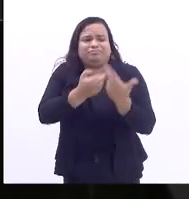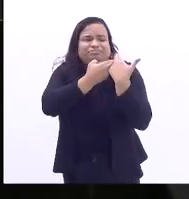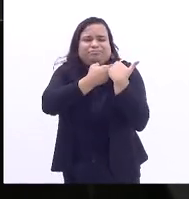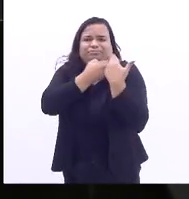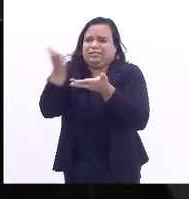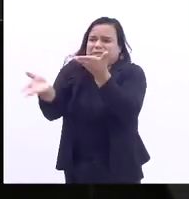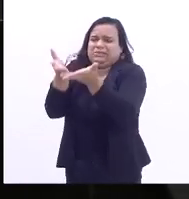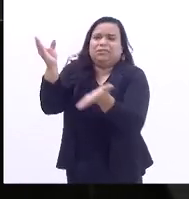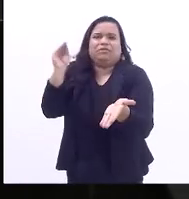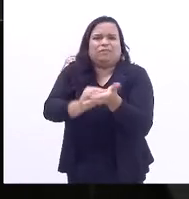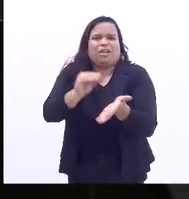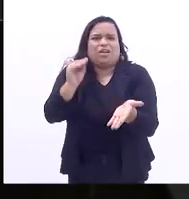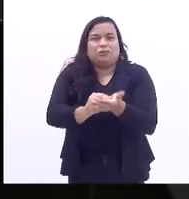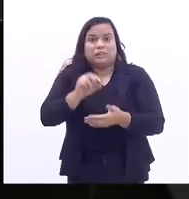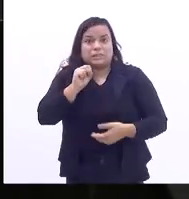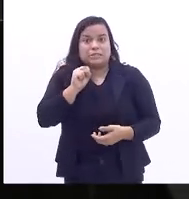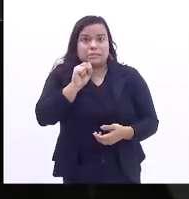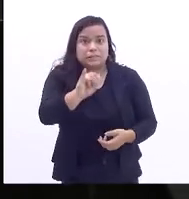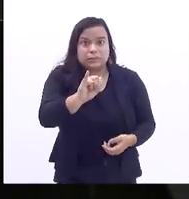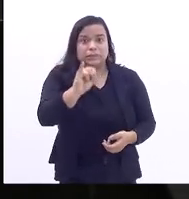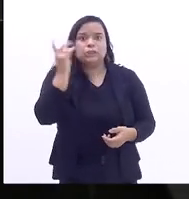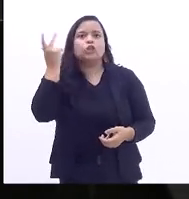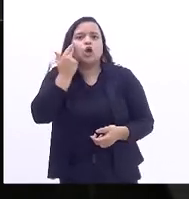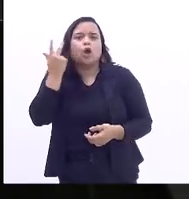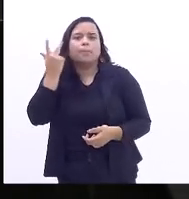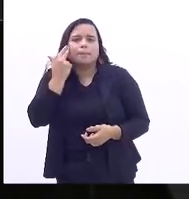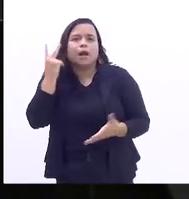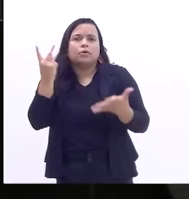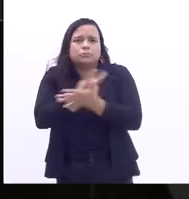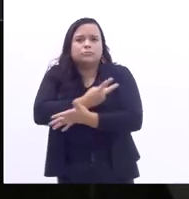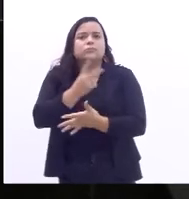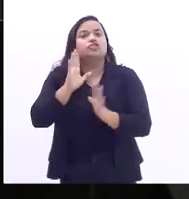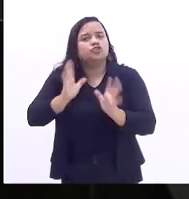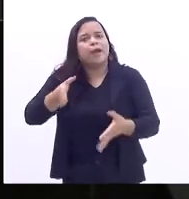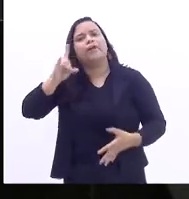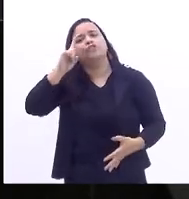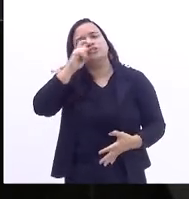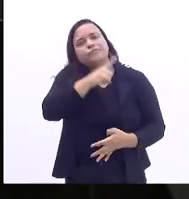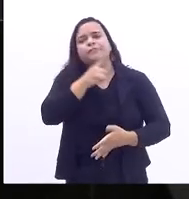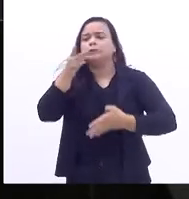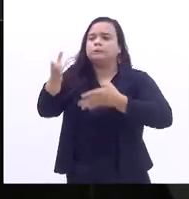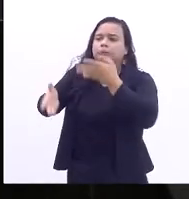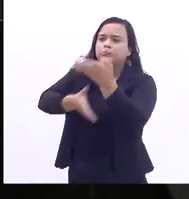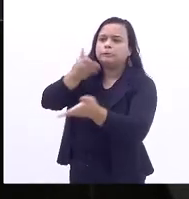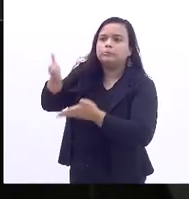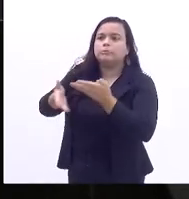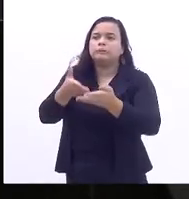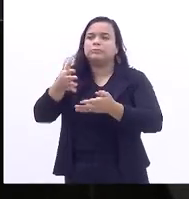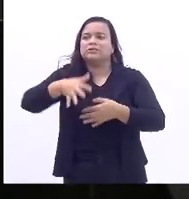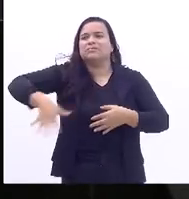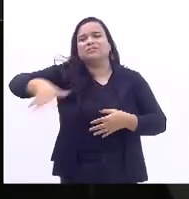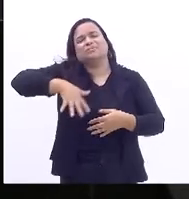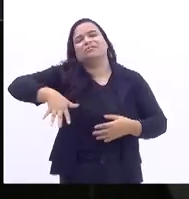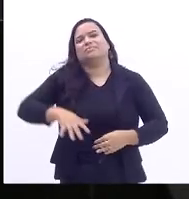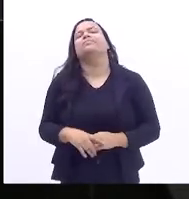situação de normalidade, já é dificílimo controlar aquela região.